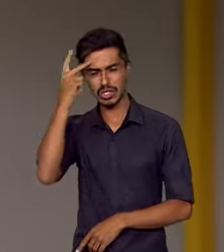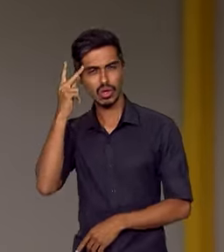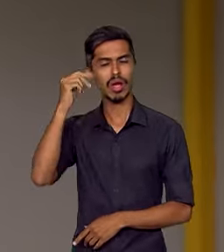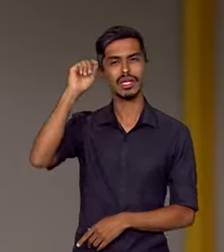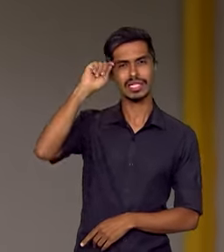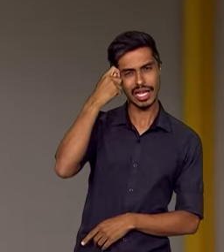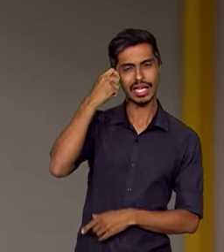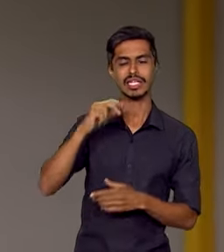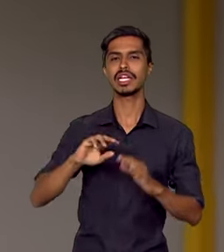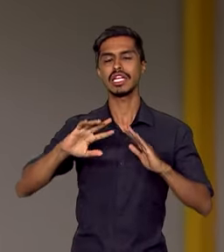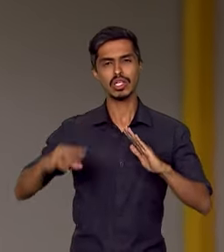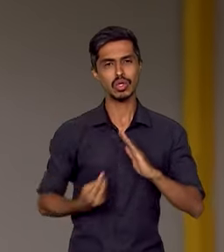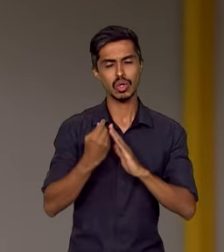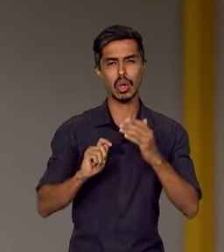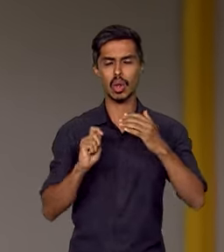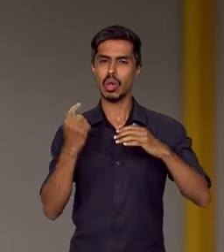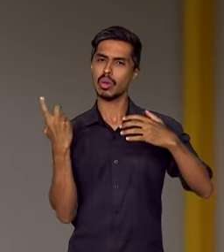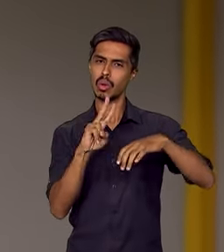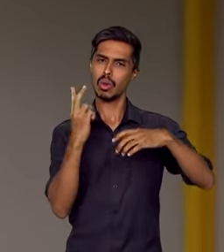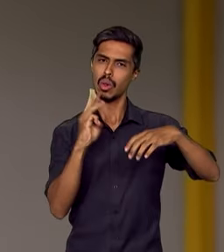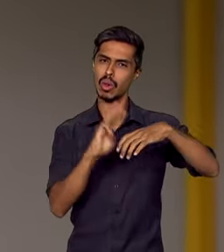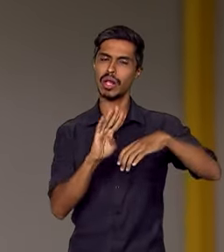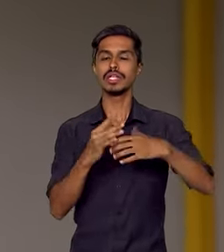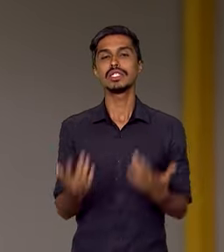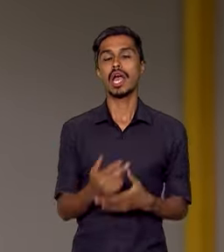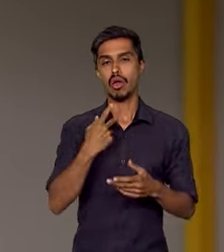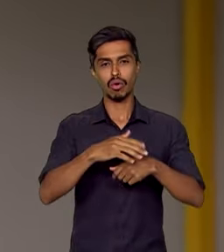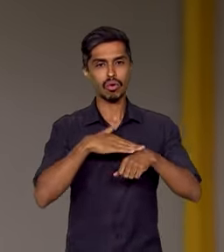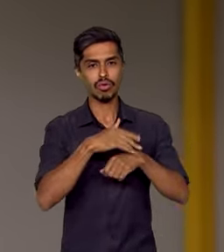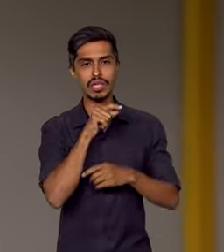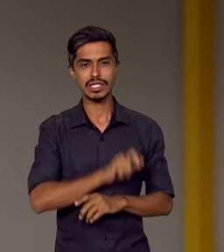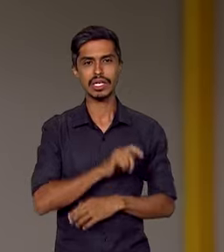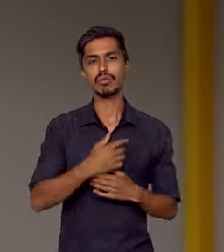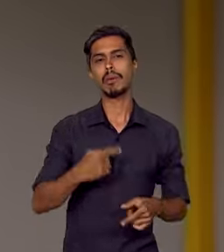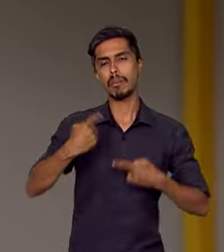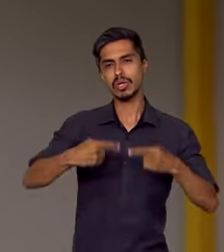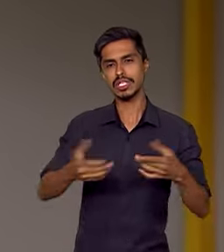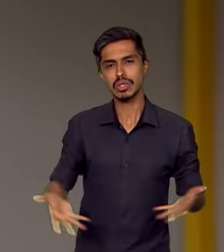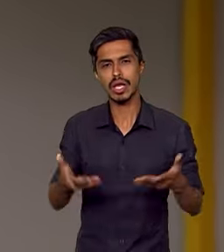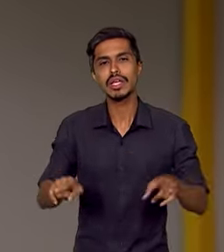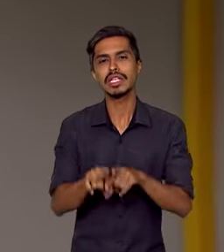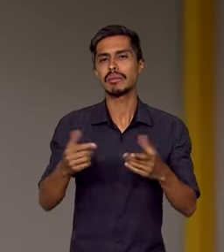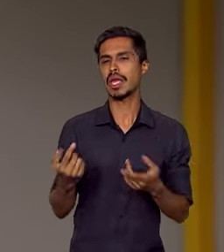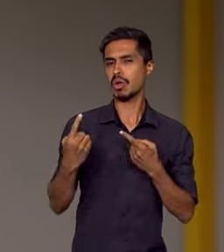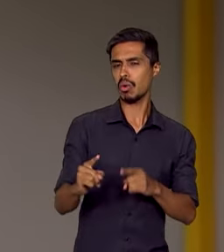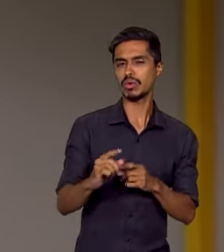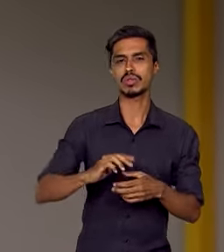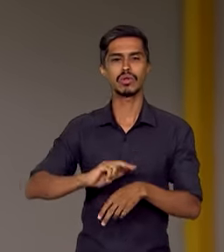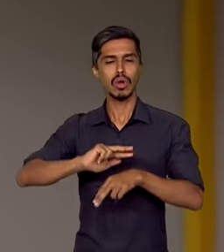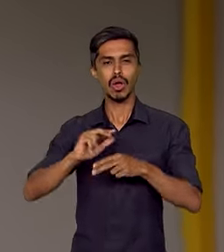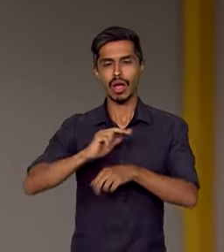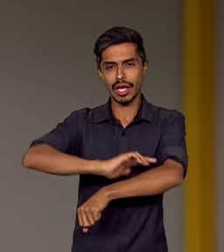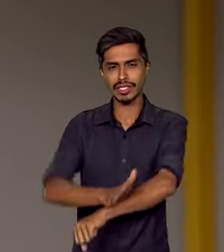quilombolas, eu conversei mais cedo com a secretária de Políticas de Ações Afirmativas e Combate ao Racismo, Márcia Lima.